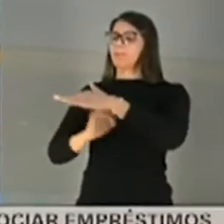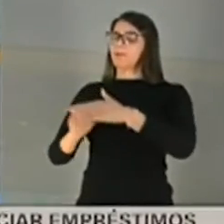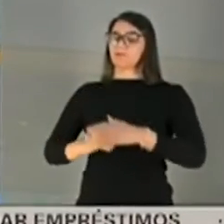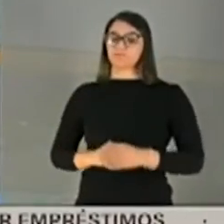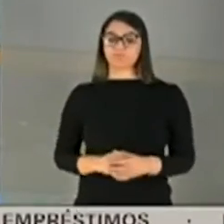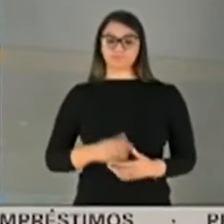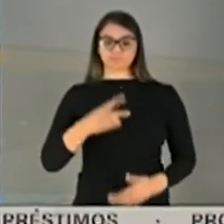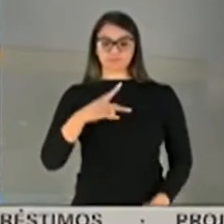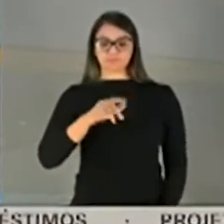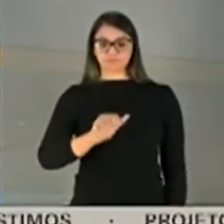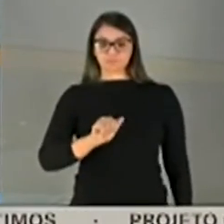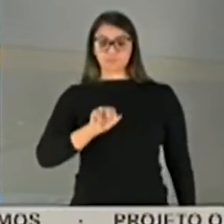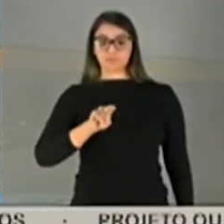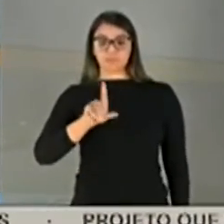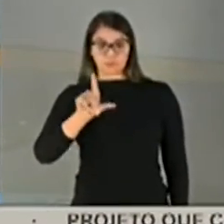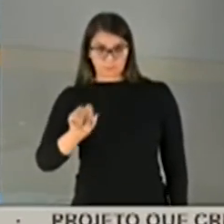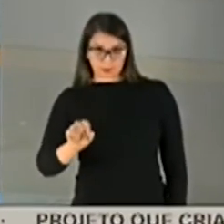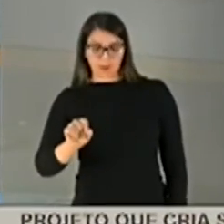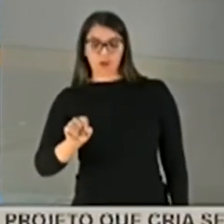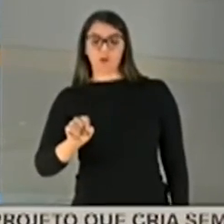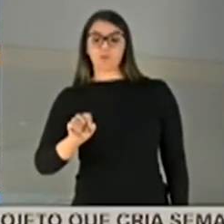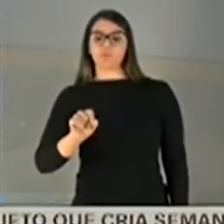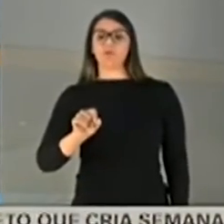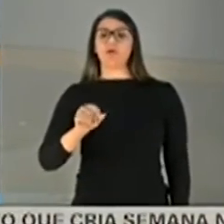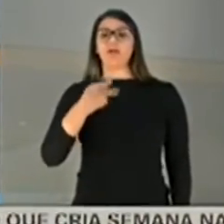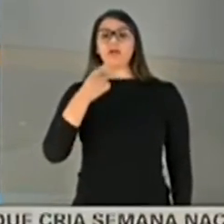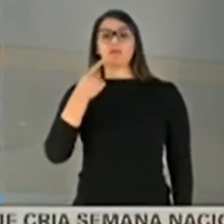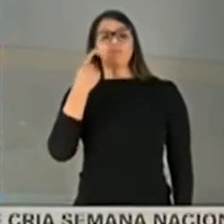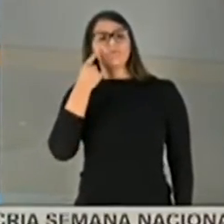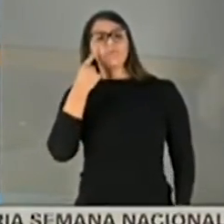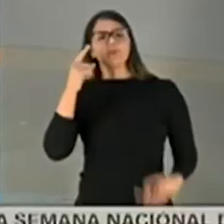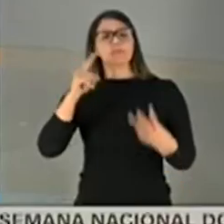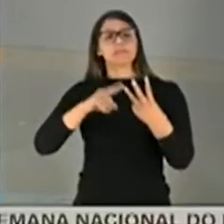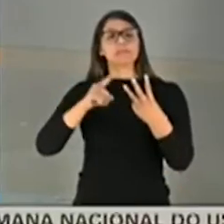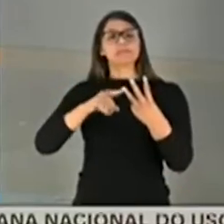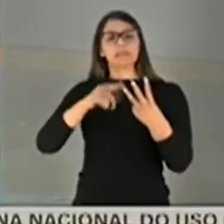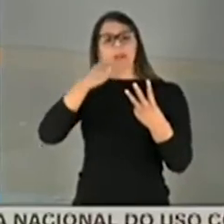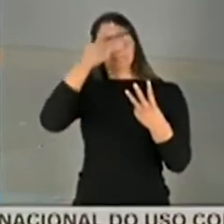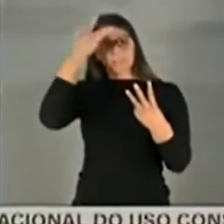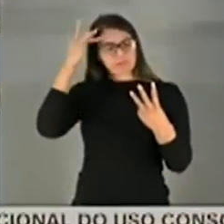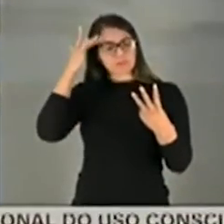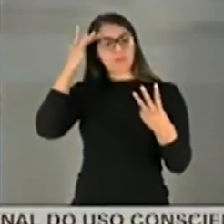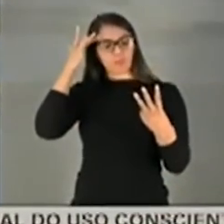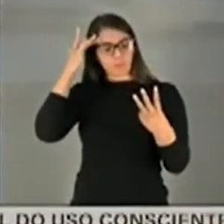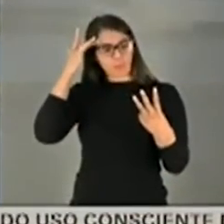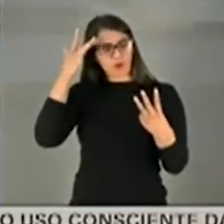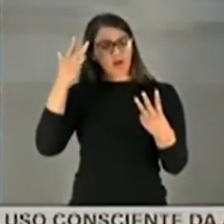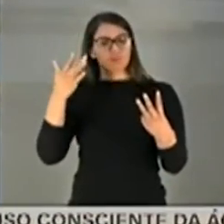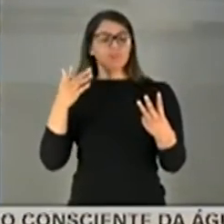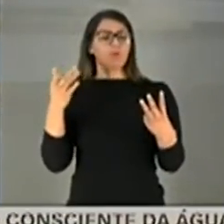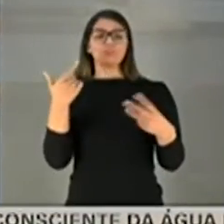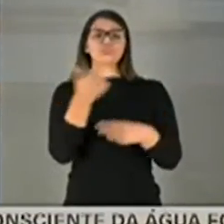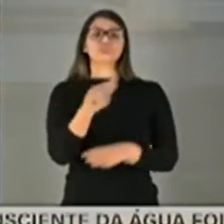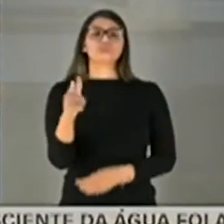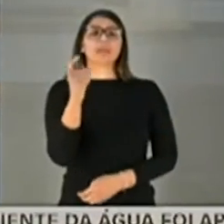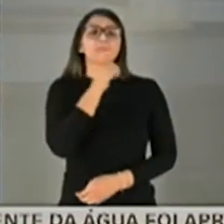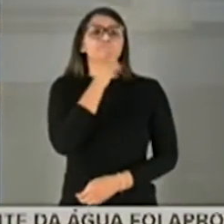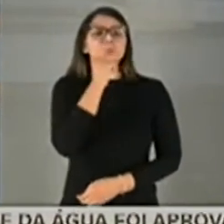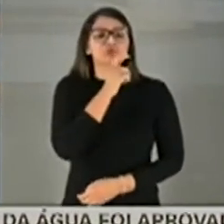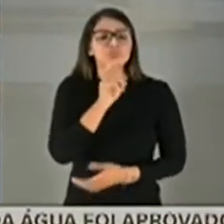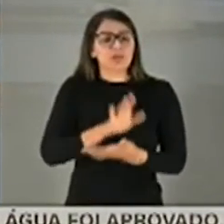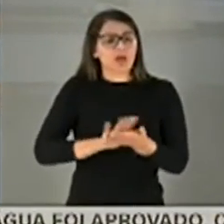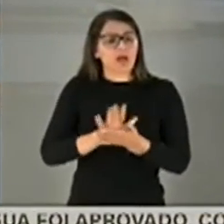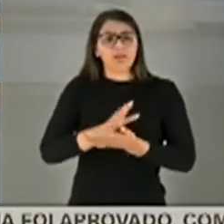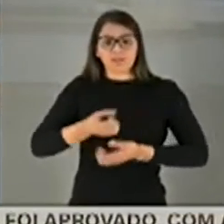Paulo Dominguete reconheceu o terceiro personagem. Sim. Em tese que seria Segundo, até agora eu não vi uma mentira, ele está